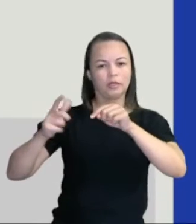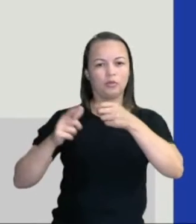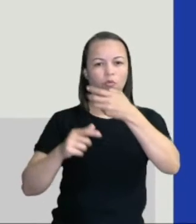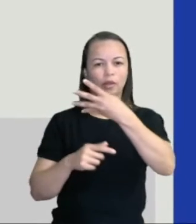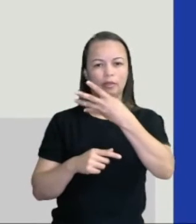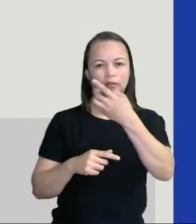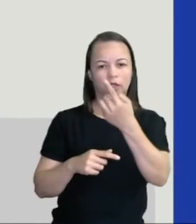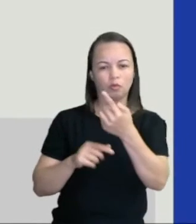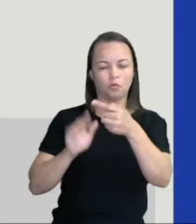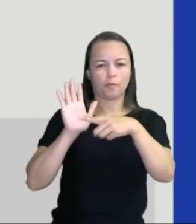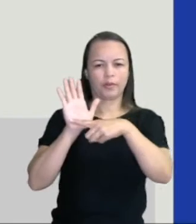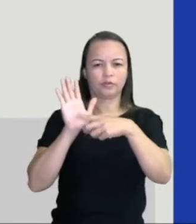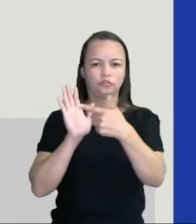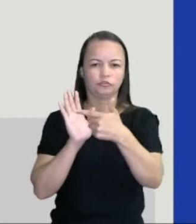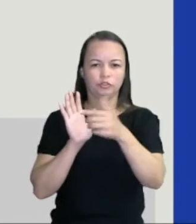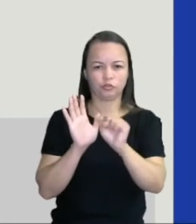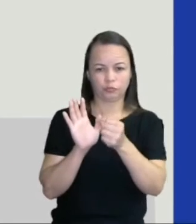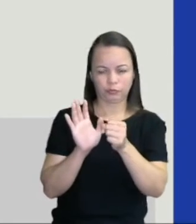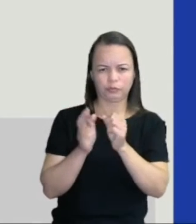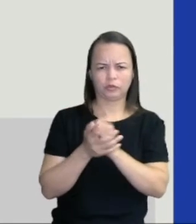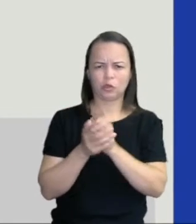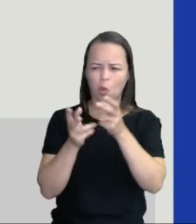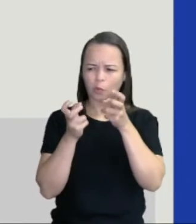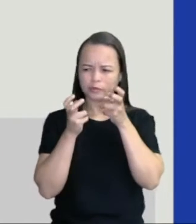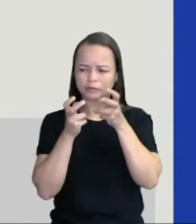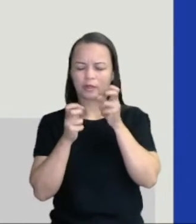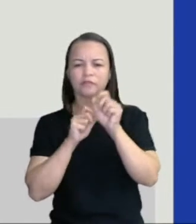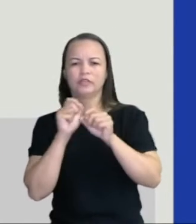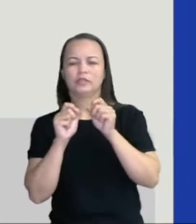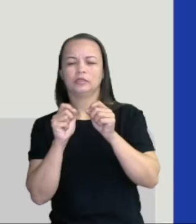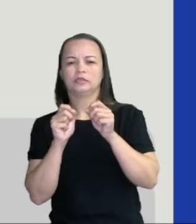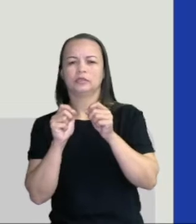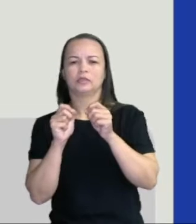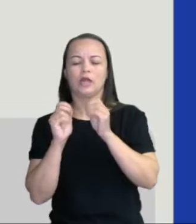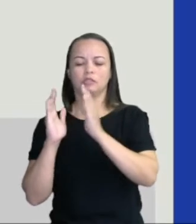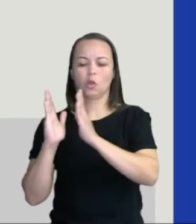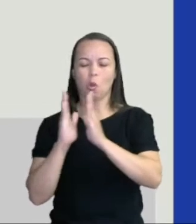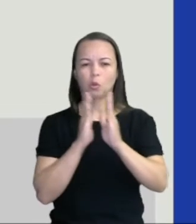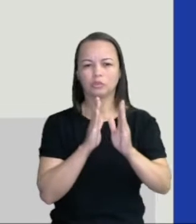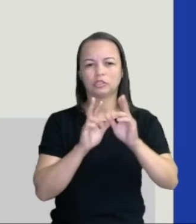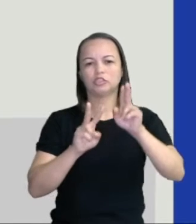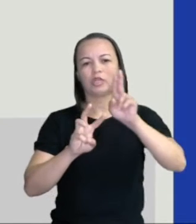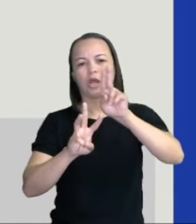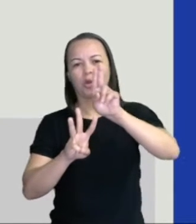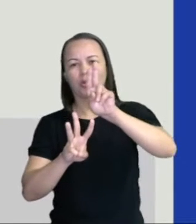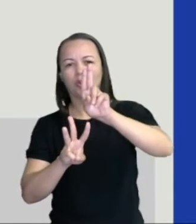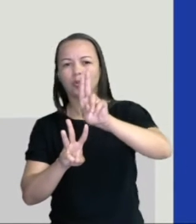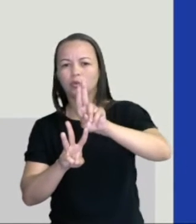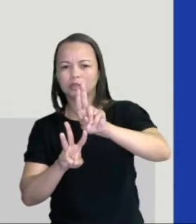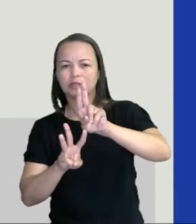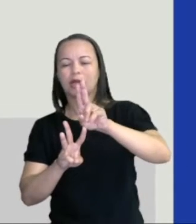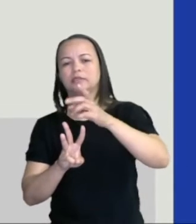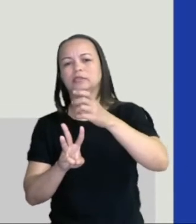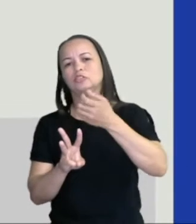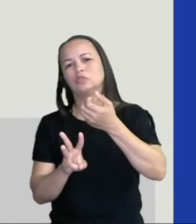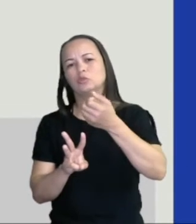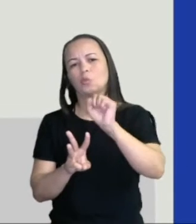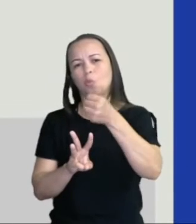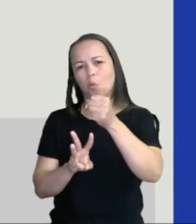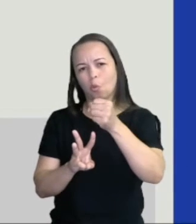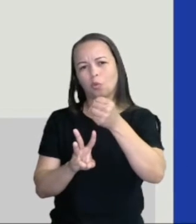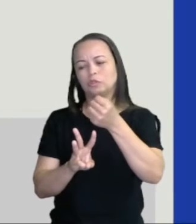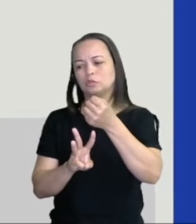28. Preste bem atenção aí ao algarismo 1 das ordens das unidades e o algarismo 8 da ordem das unidades.